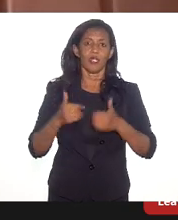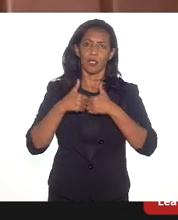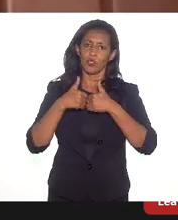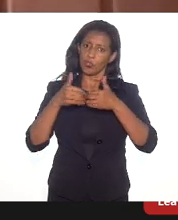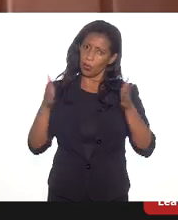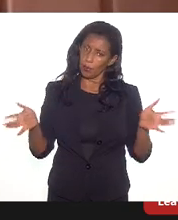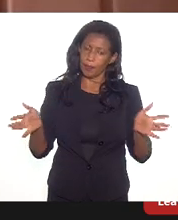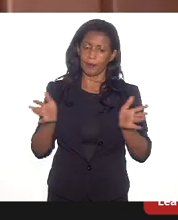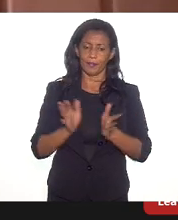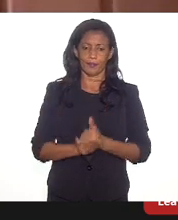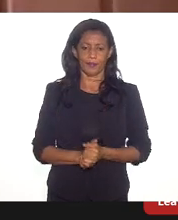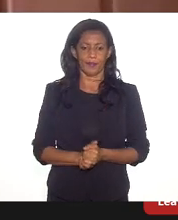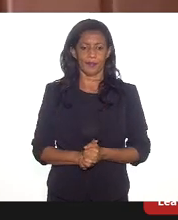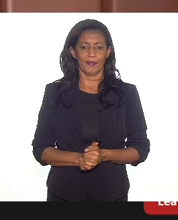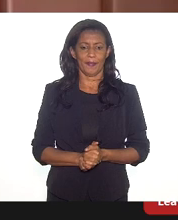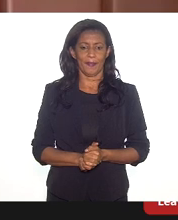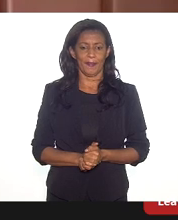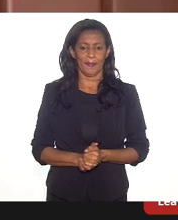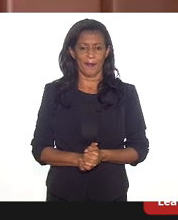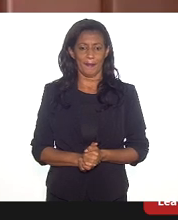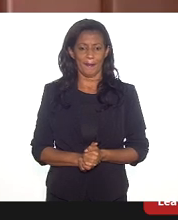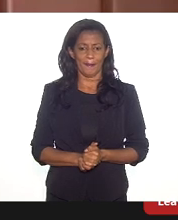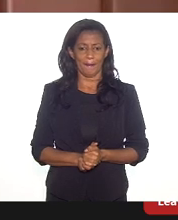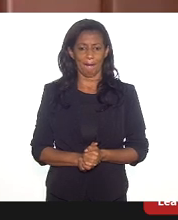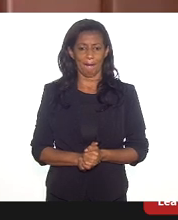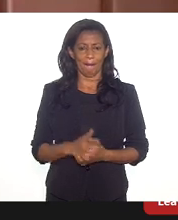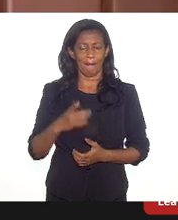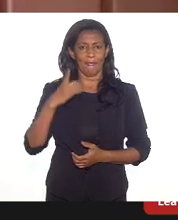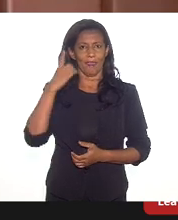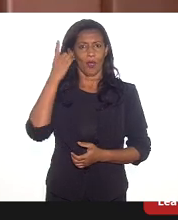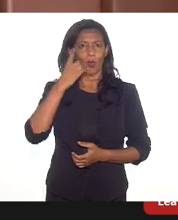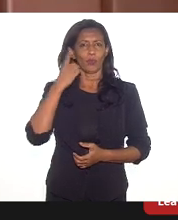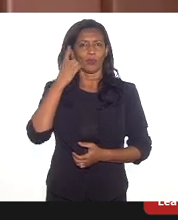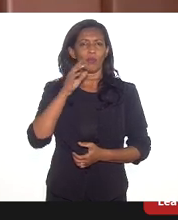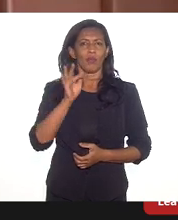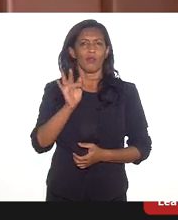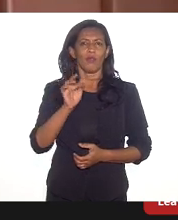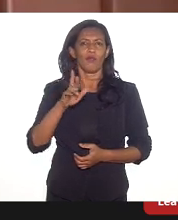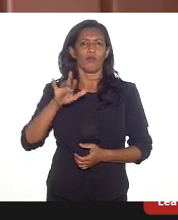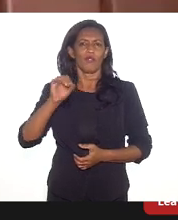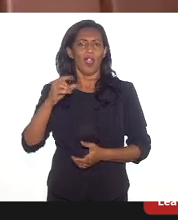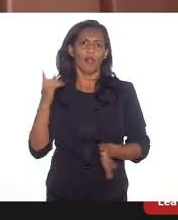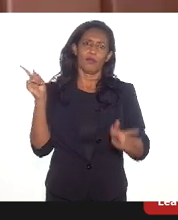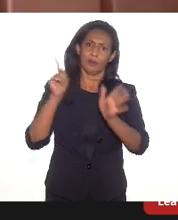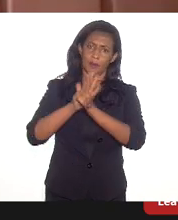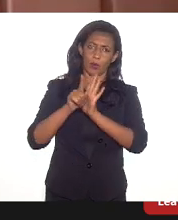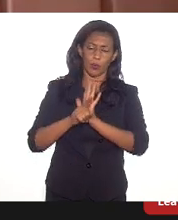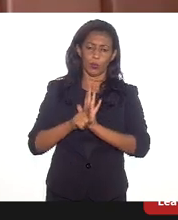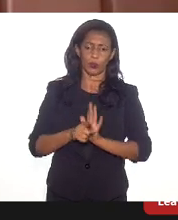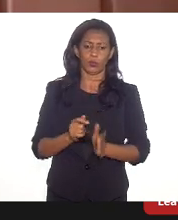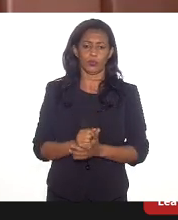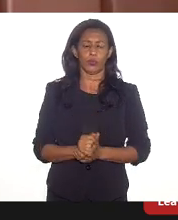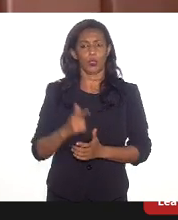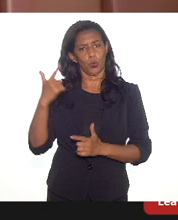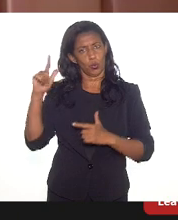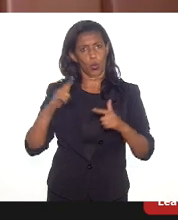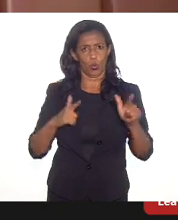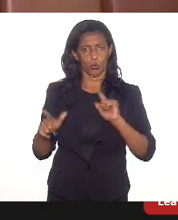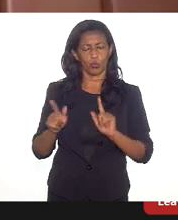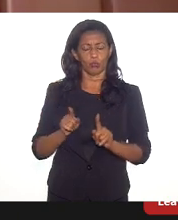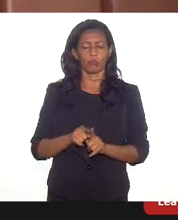para as exposições, abrindo com o deputado Flávio Serafini, que havia feito uma pergunta e os demais.